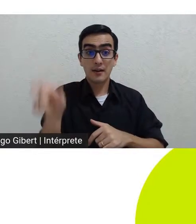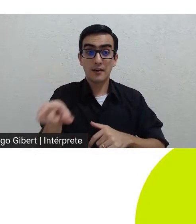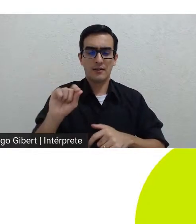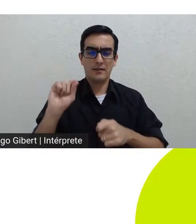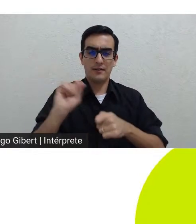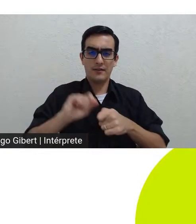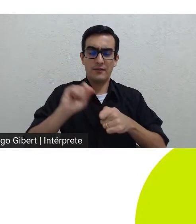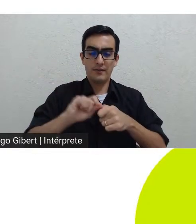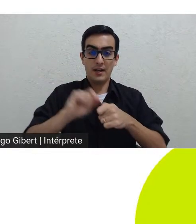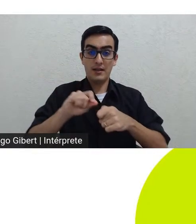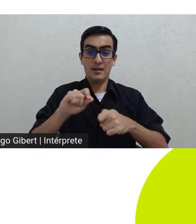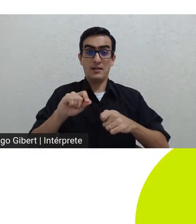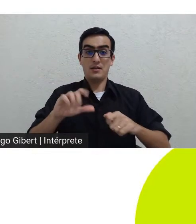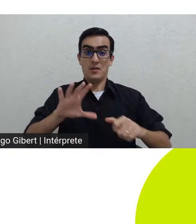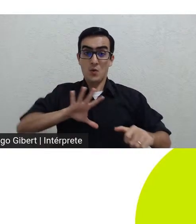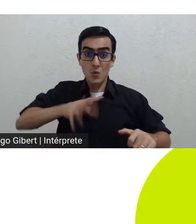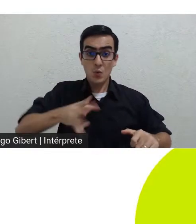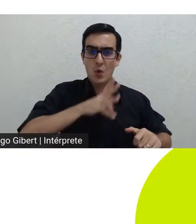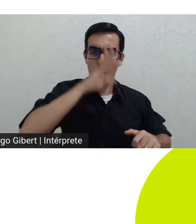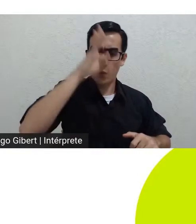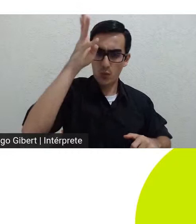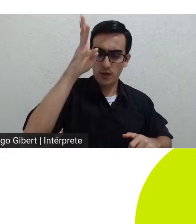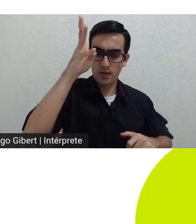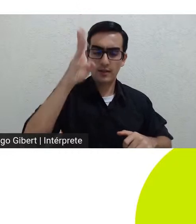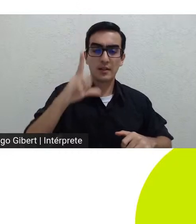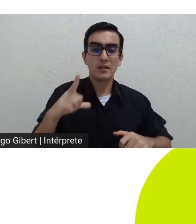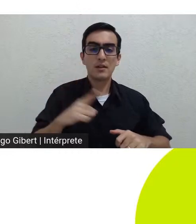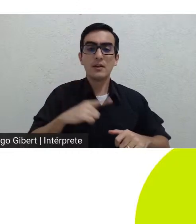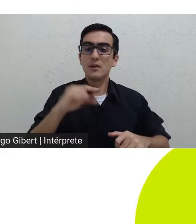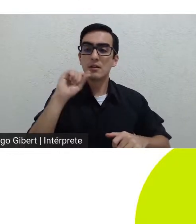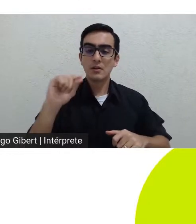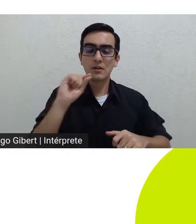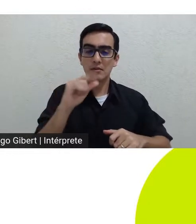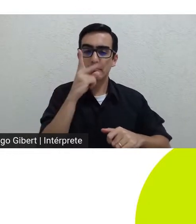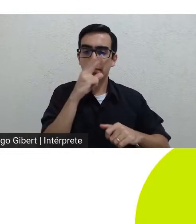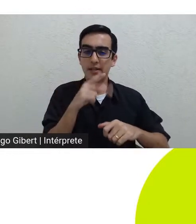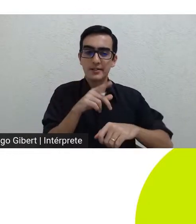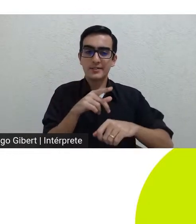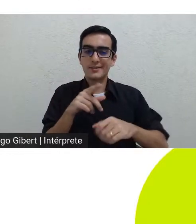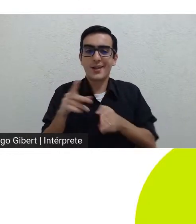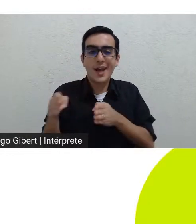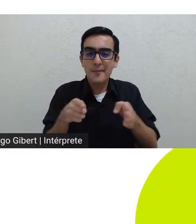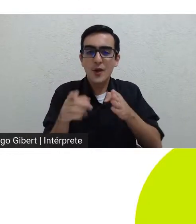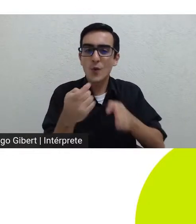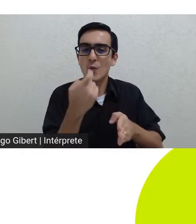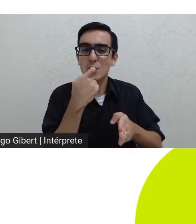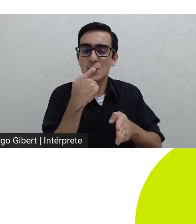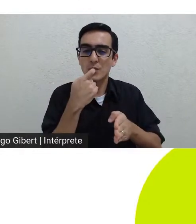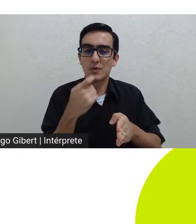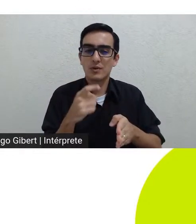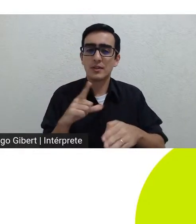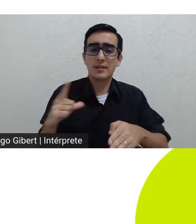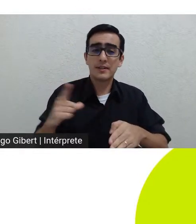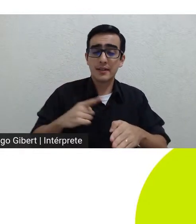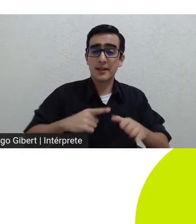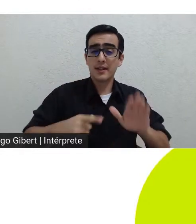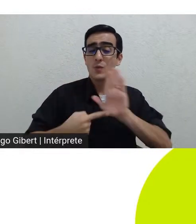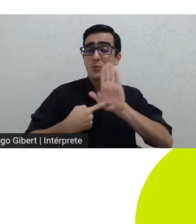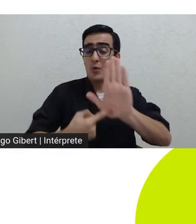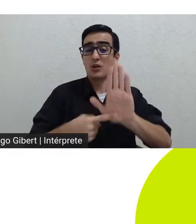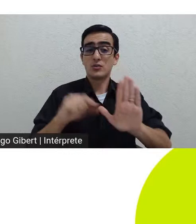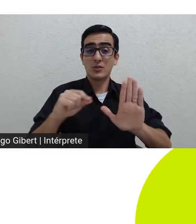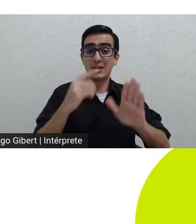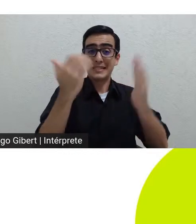ocorrem por assim dizer pelo caminho mais curto com forte tonalidade destrutiva